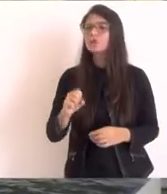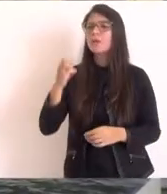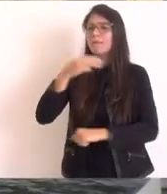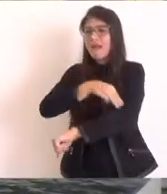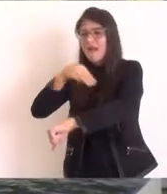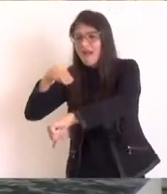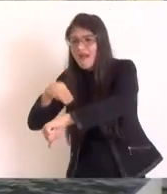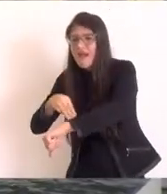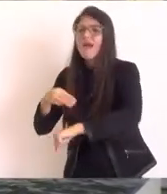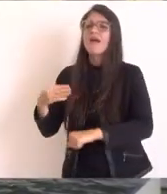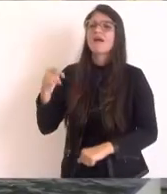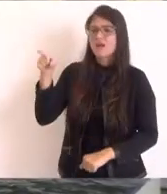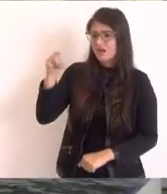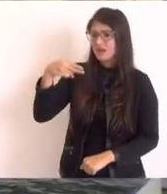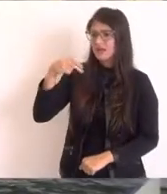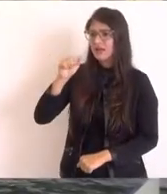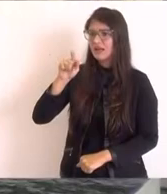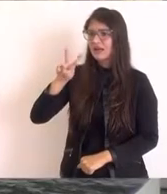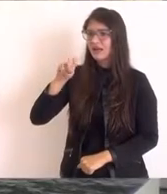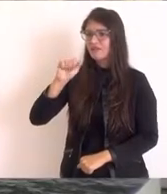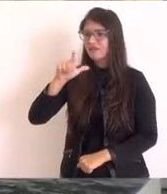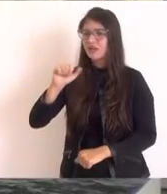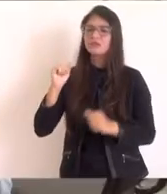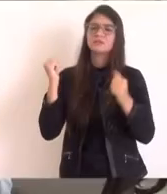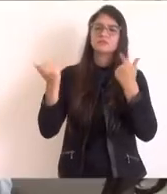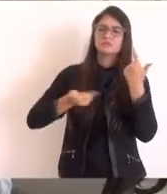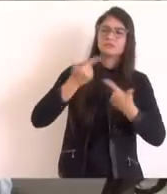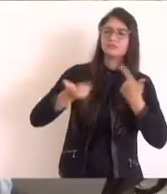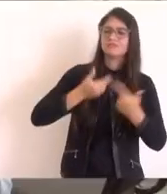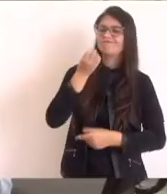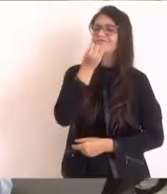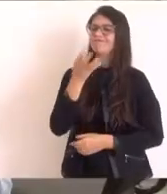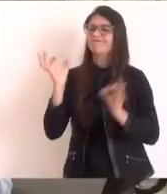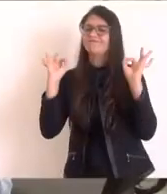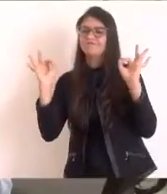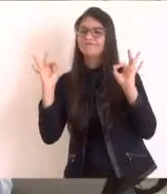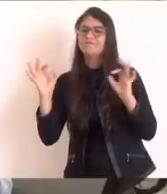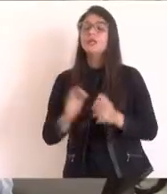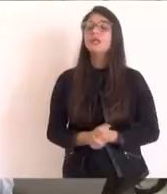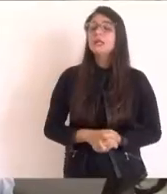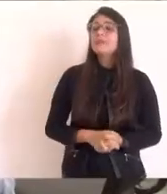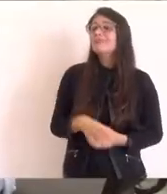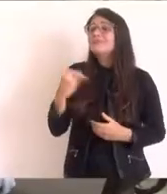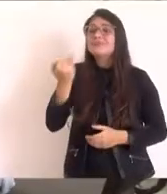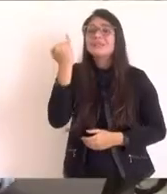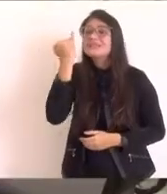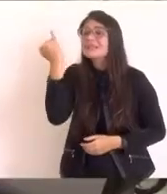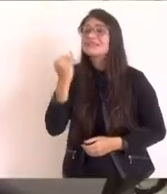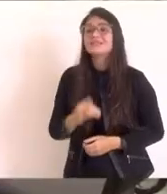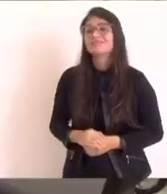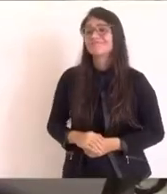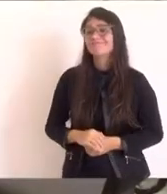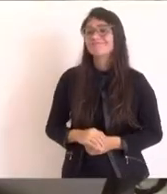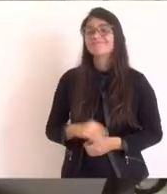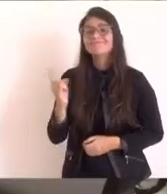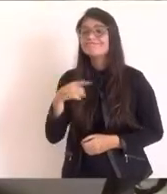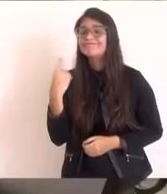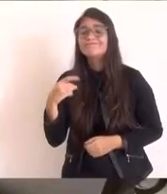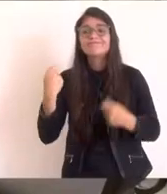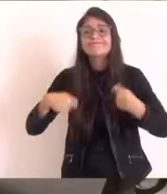também aqui com Navega que faz um trabalho excelente. Então, assim, é muito importante e precisamos muito também